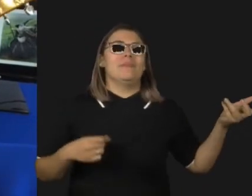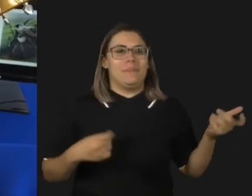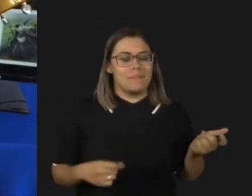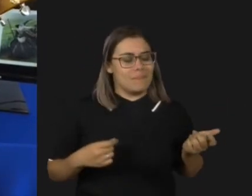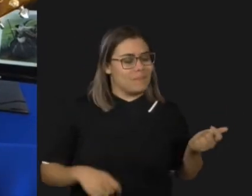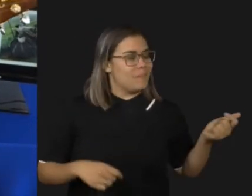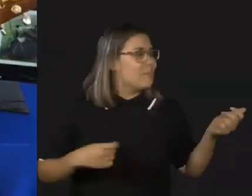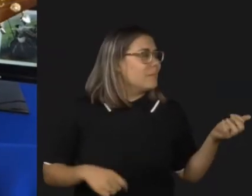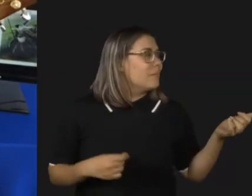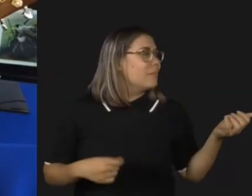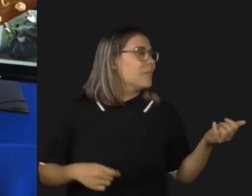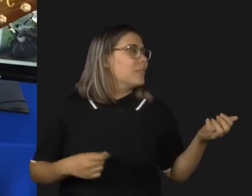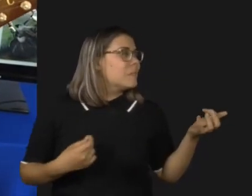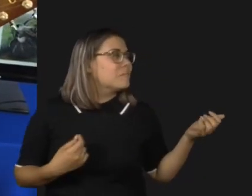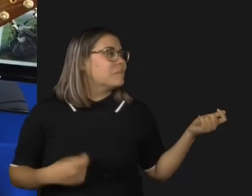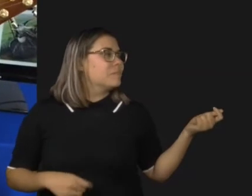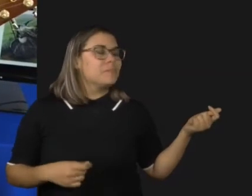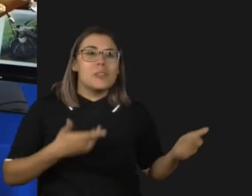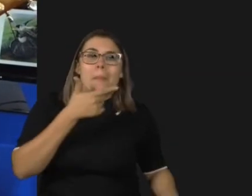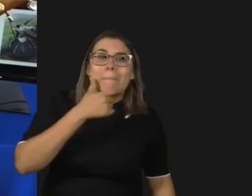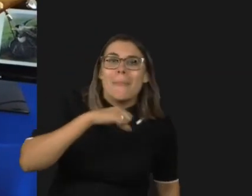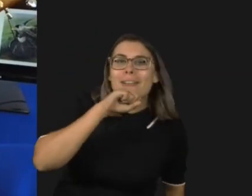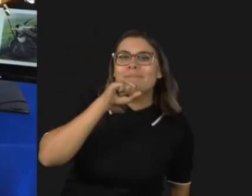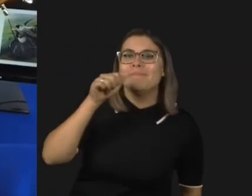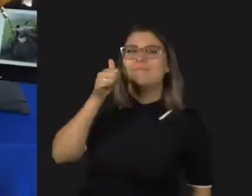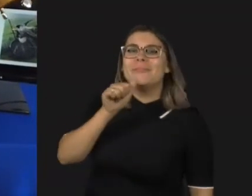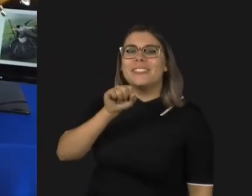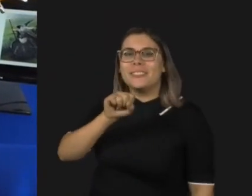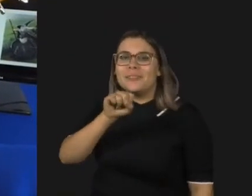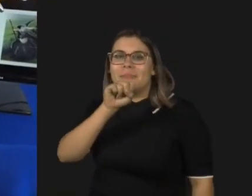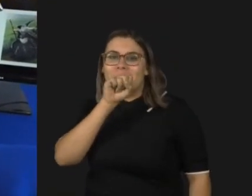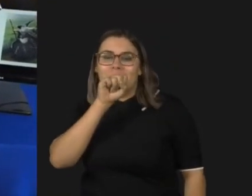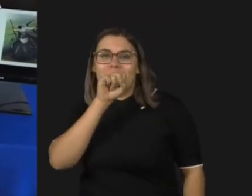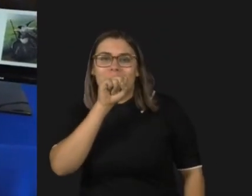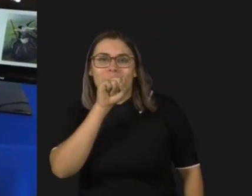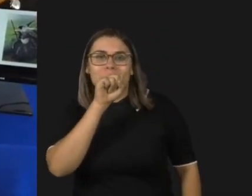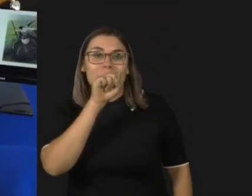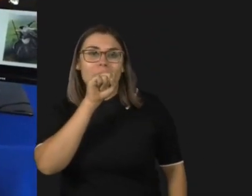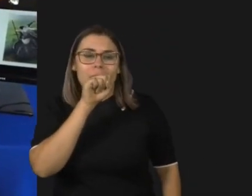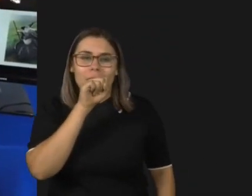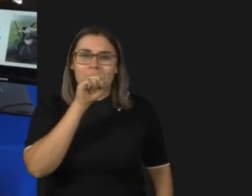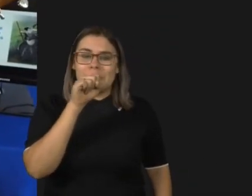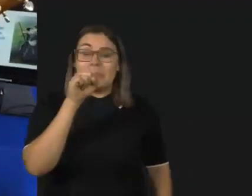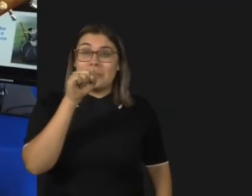Pai Mãe Me dê a sua mão